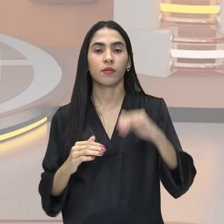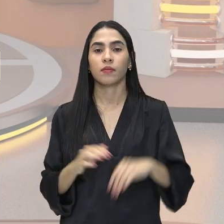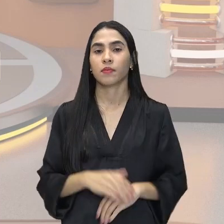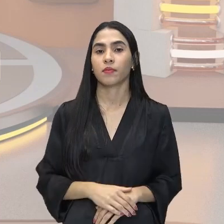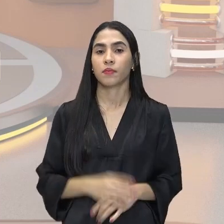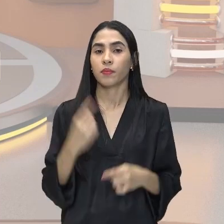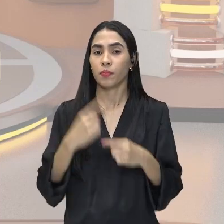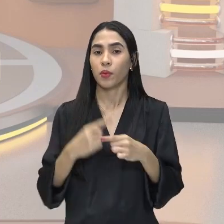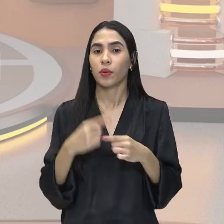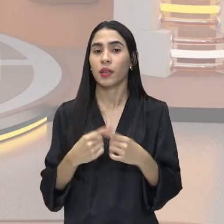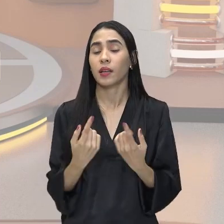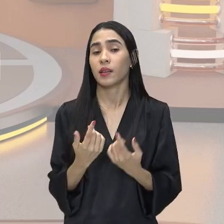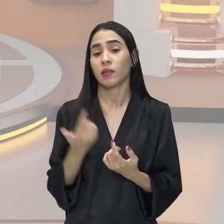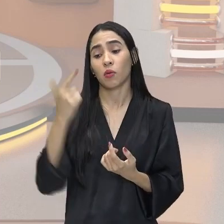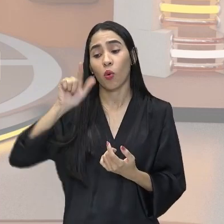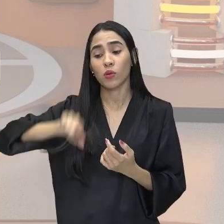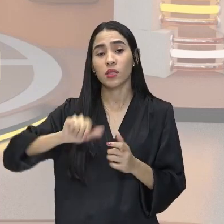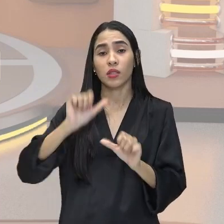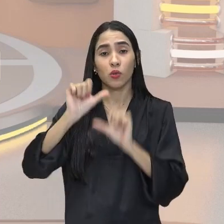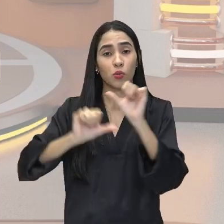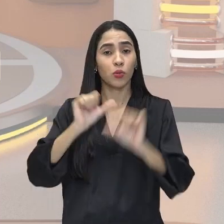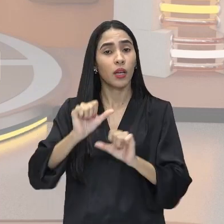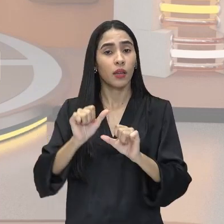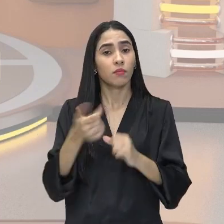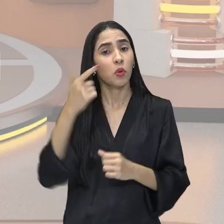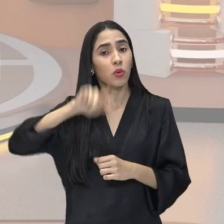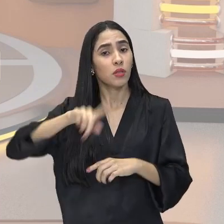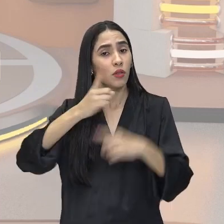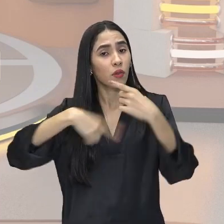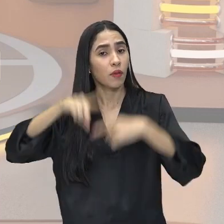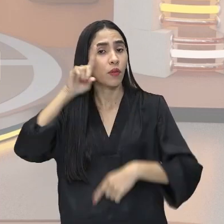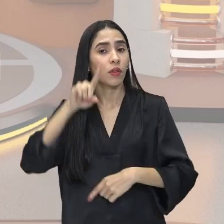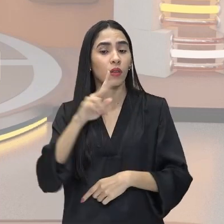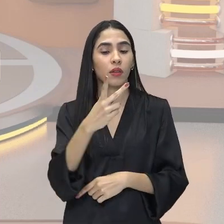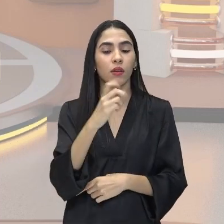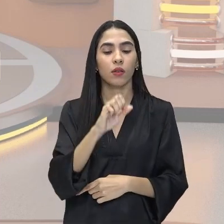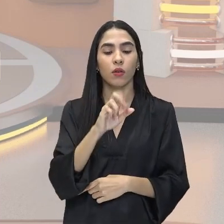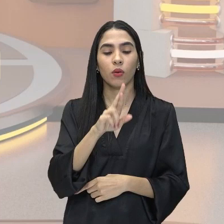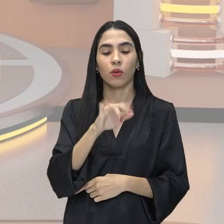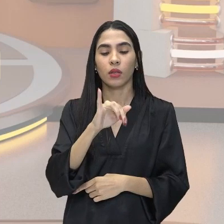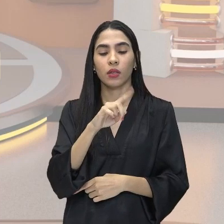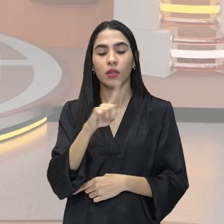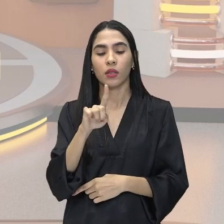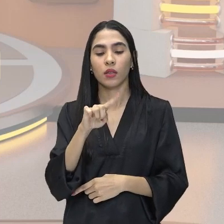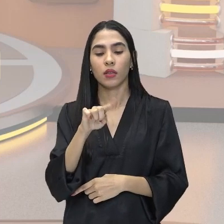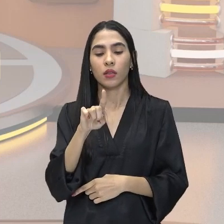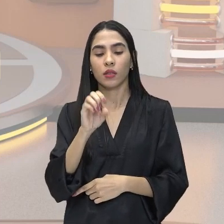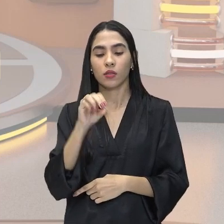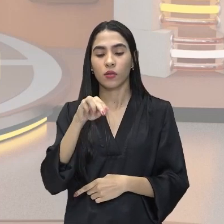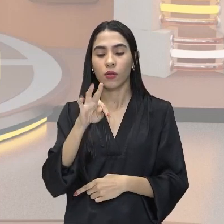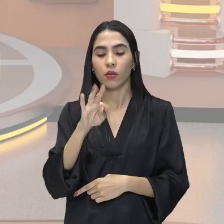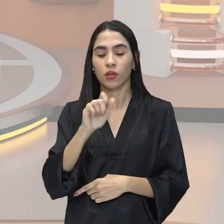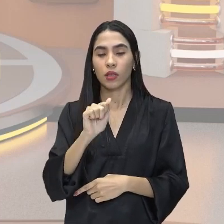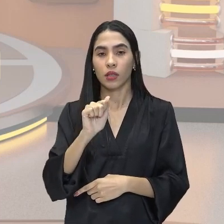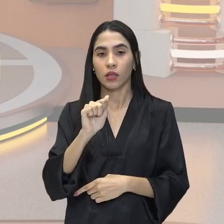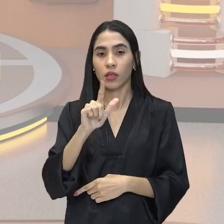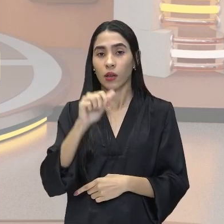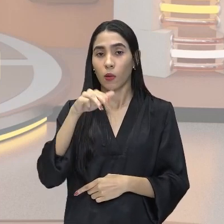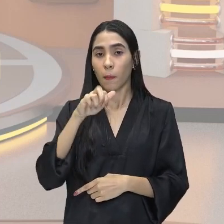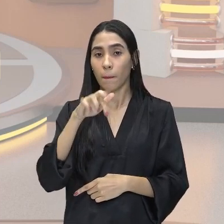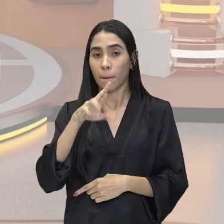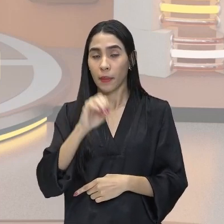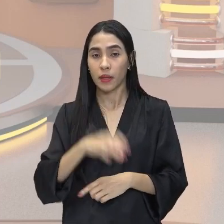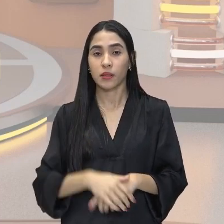ascendeu, ela cresceu horizontalmente. A desigualdade espacial está